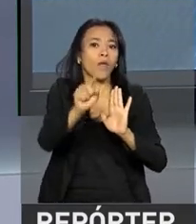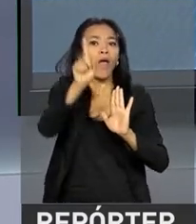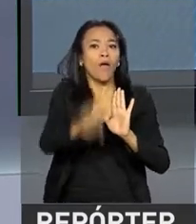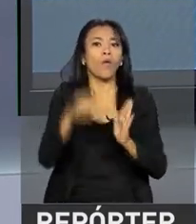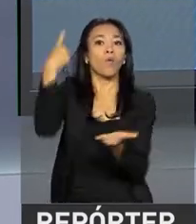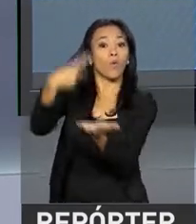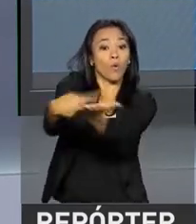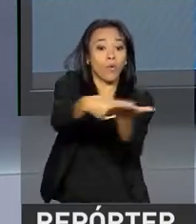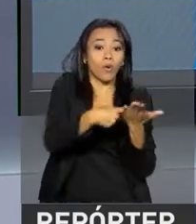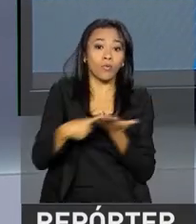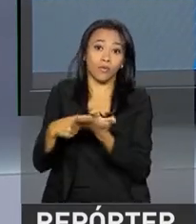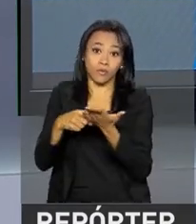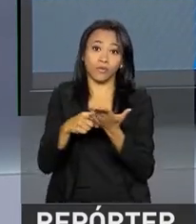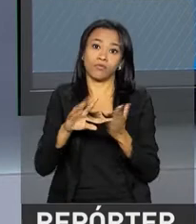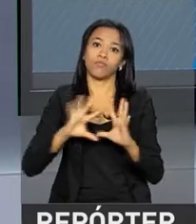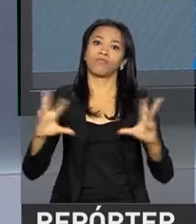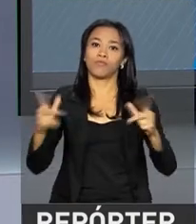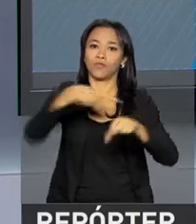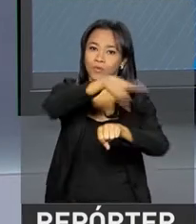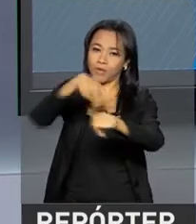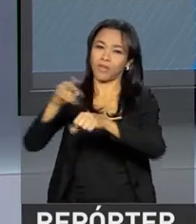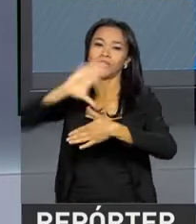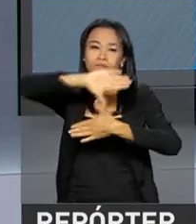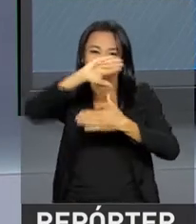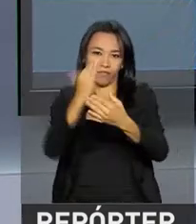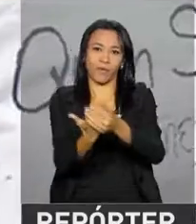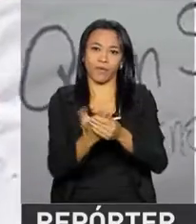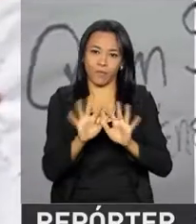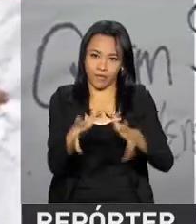compromisso democrático do Mercosul.